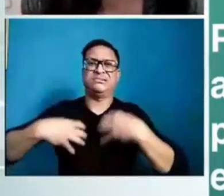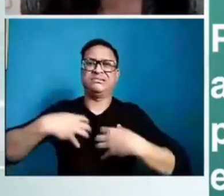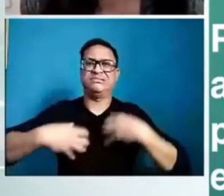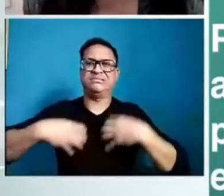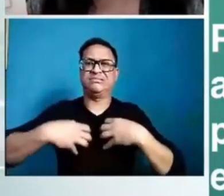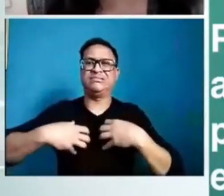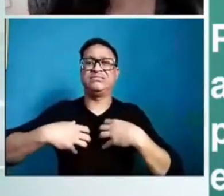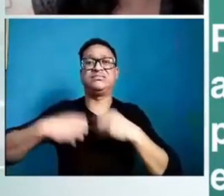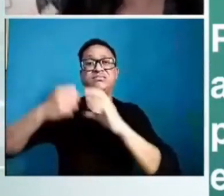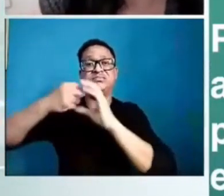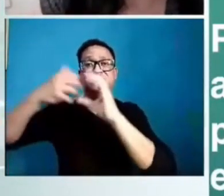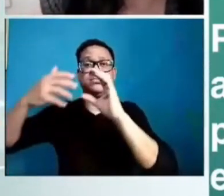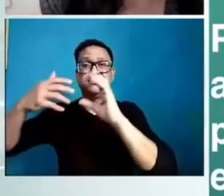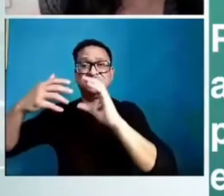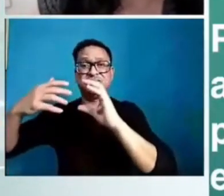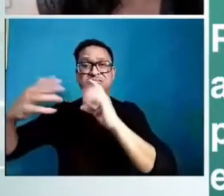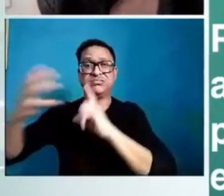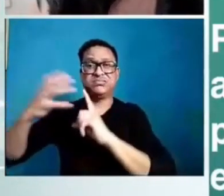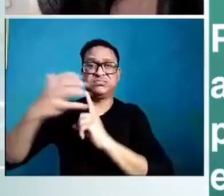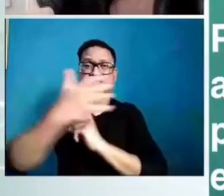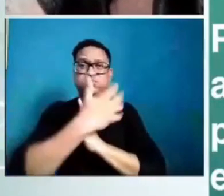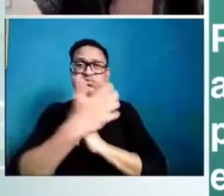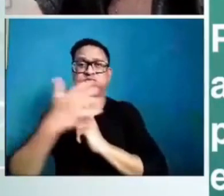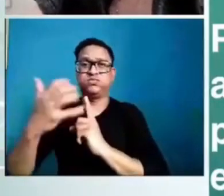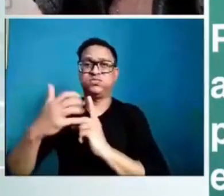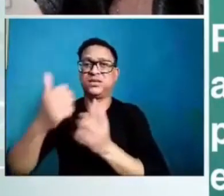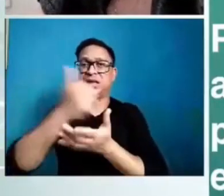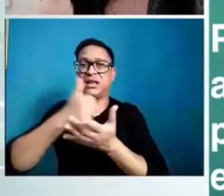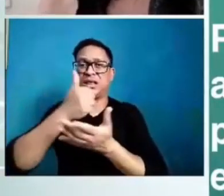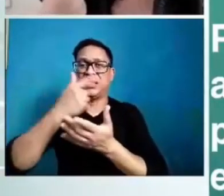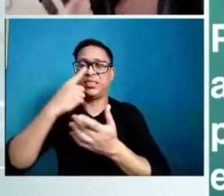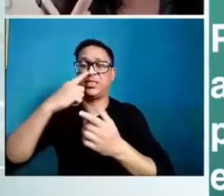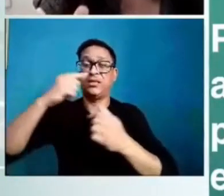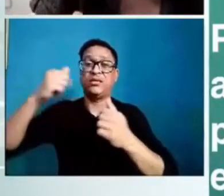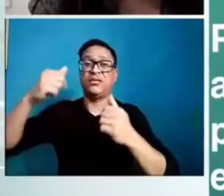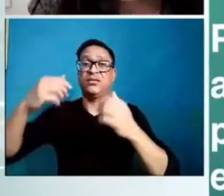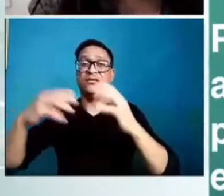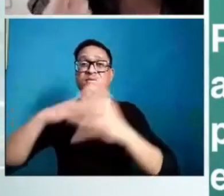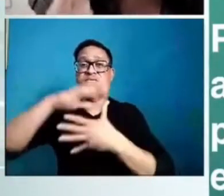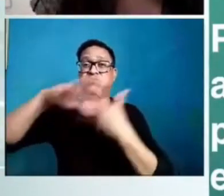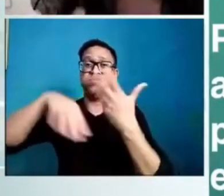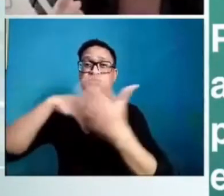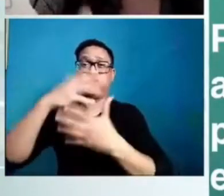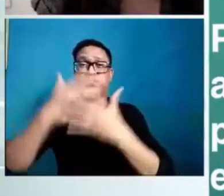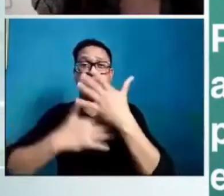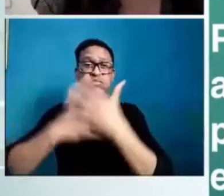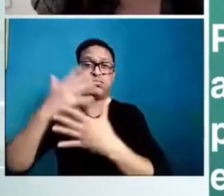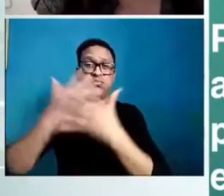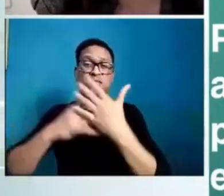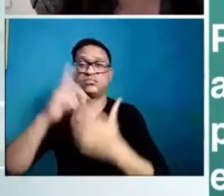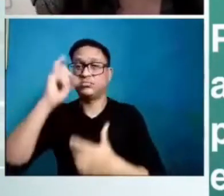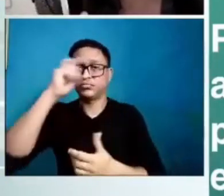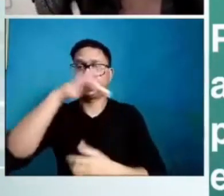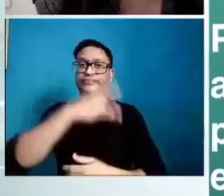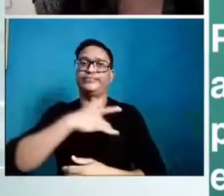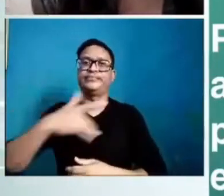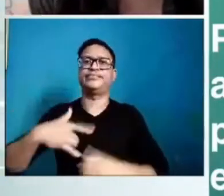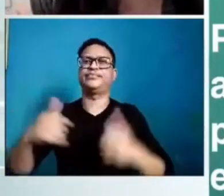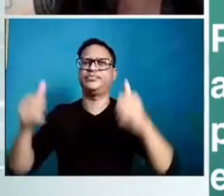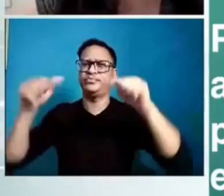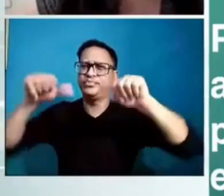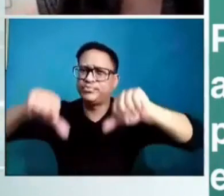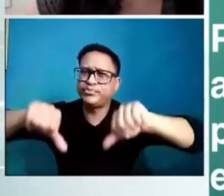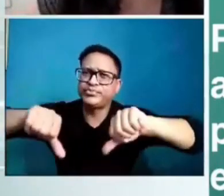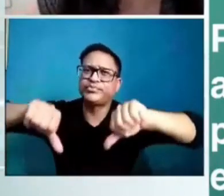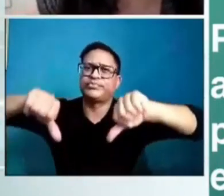leva a efeito colateral que chama um outro medicamento. Então se não tem estudo para um medicamento, como que esses efeitos colaterais vão